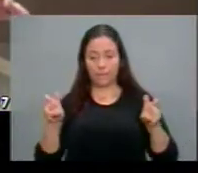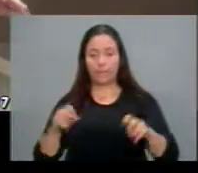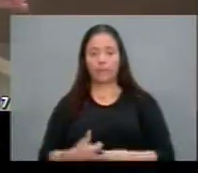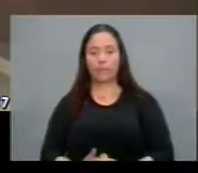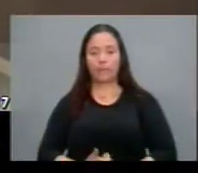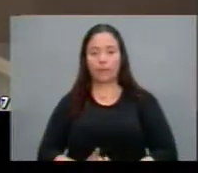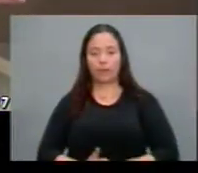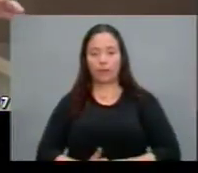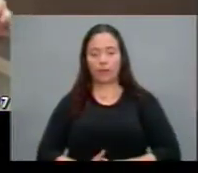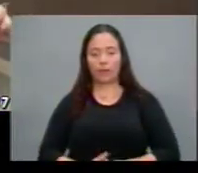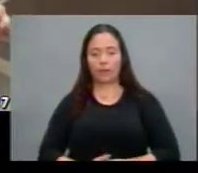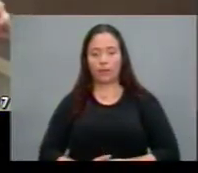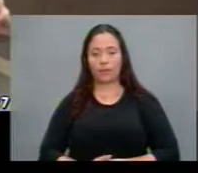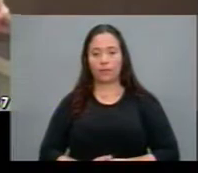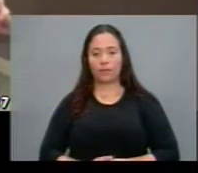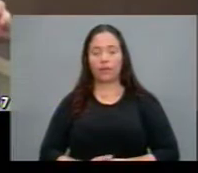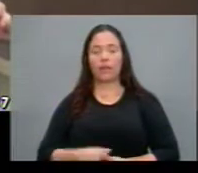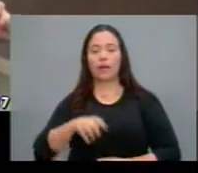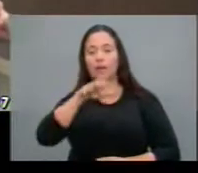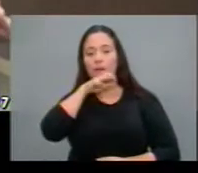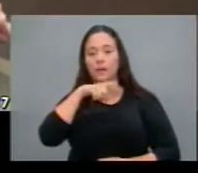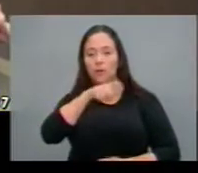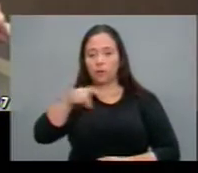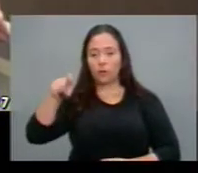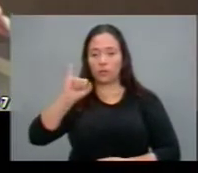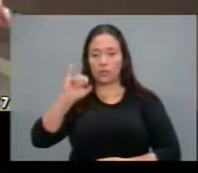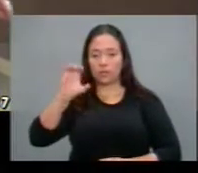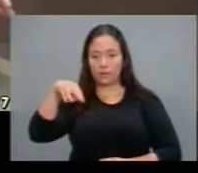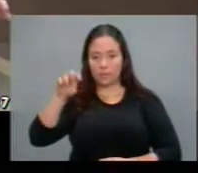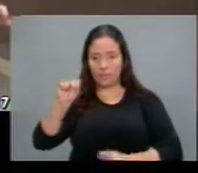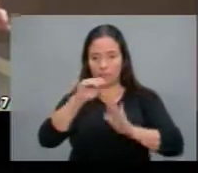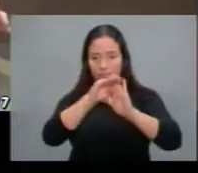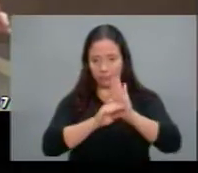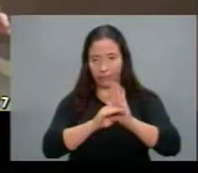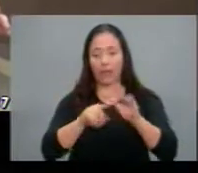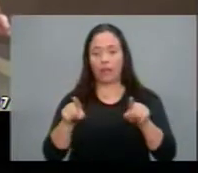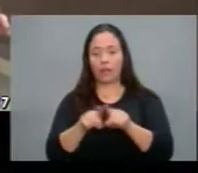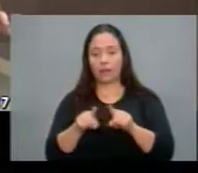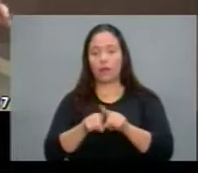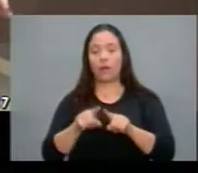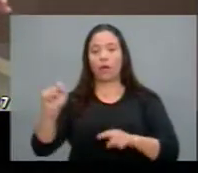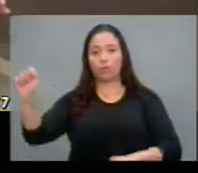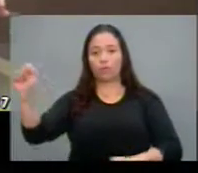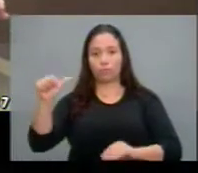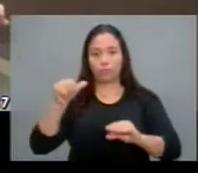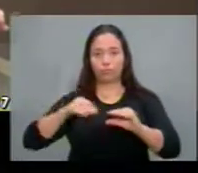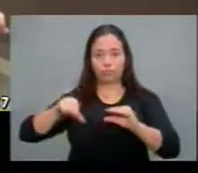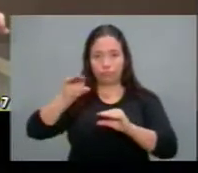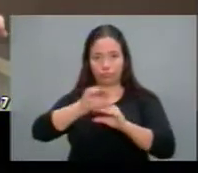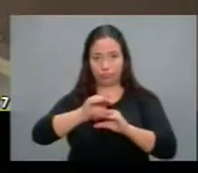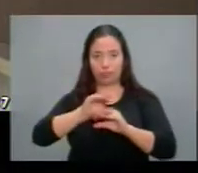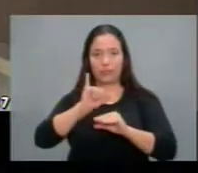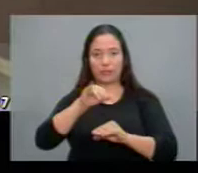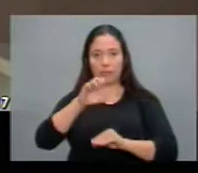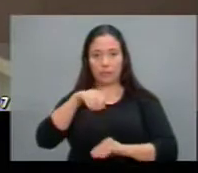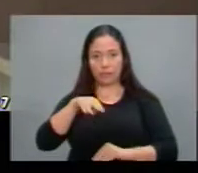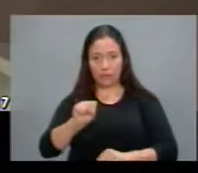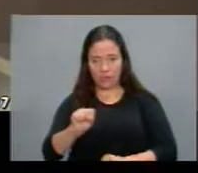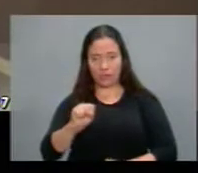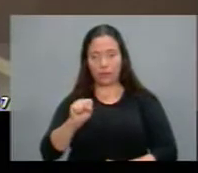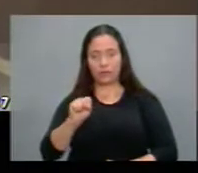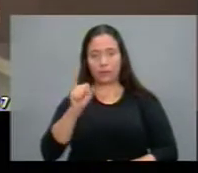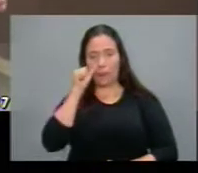restituição tributária de ICMS, ressarcimento de ICMS nos